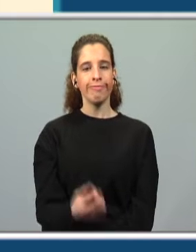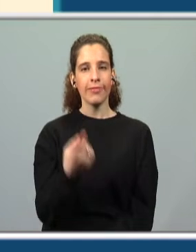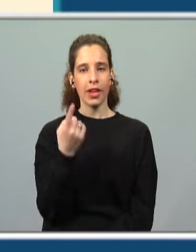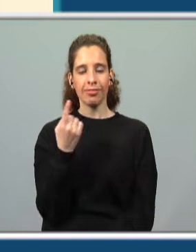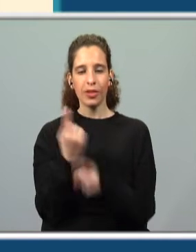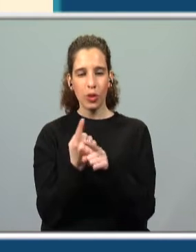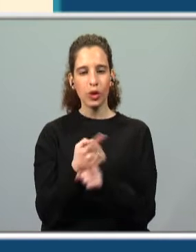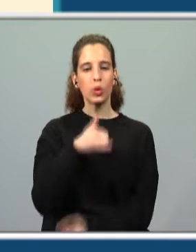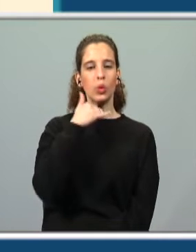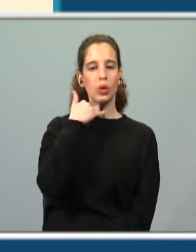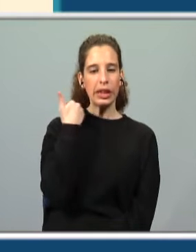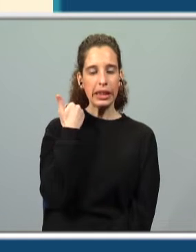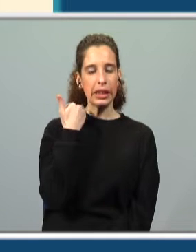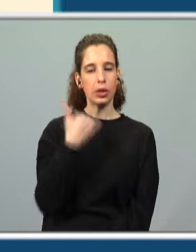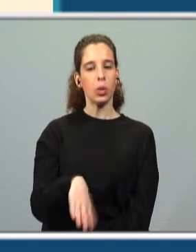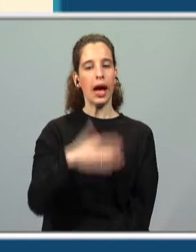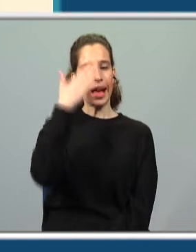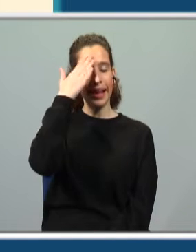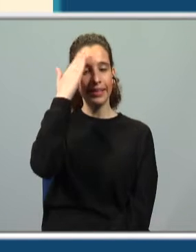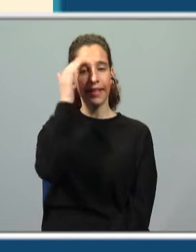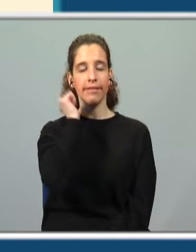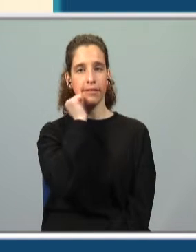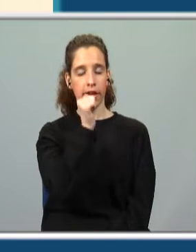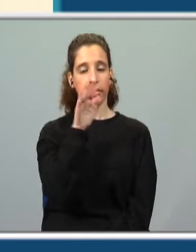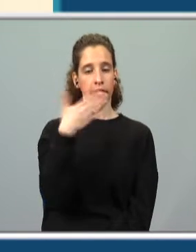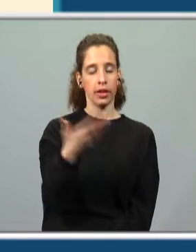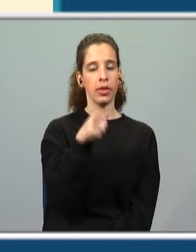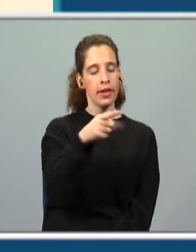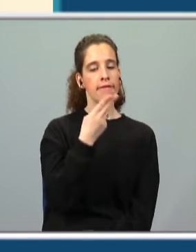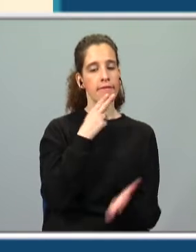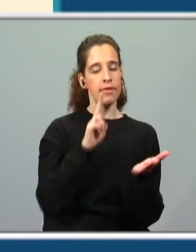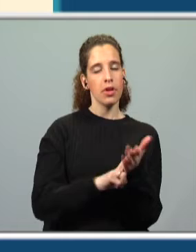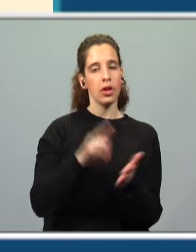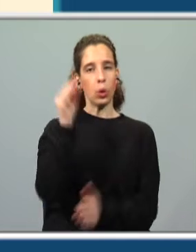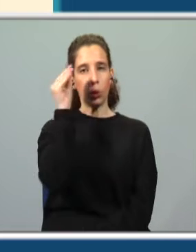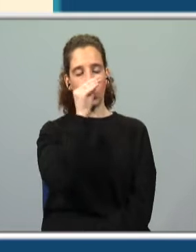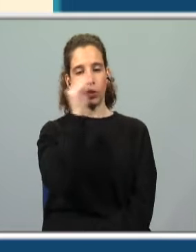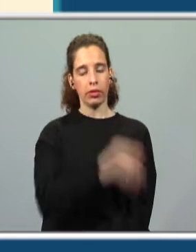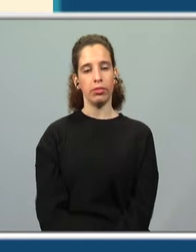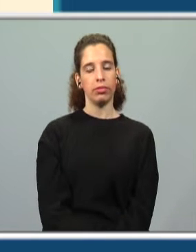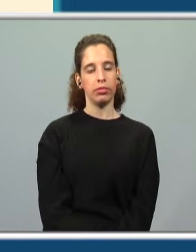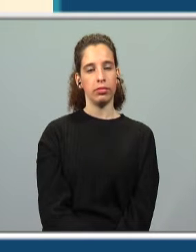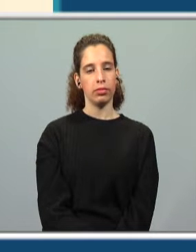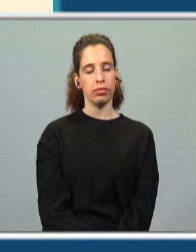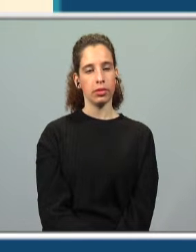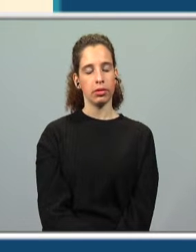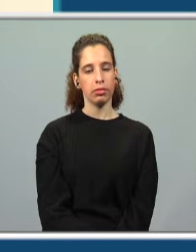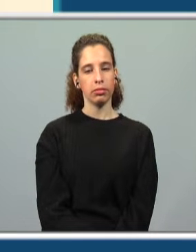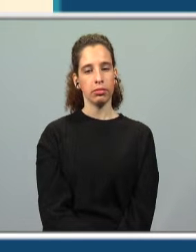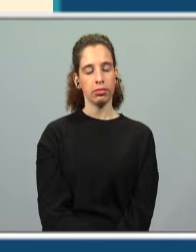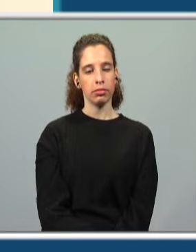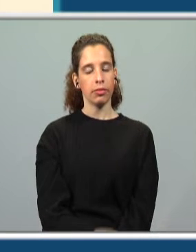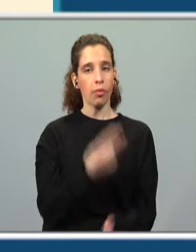achava grave. E então? Esta será verdadeira ou falsa? É